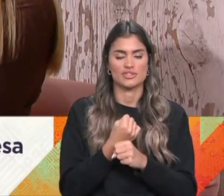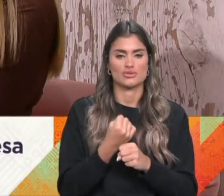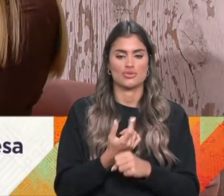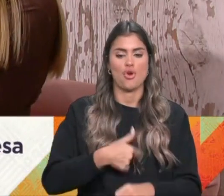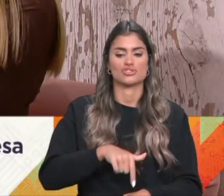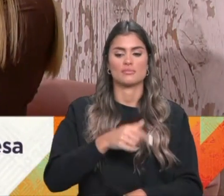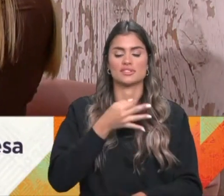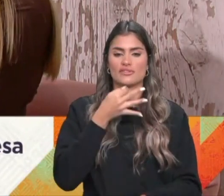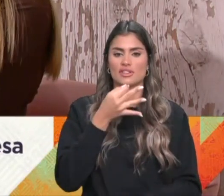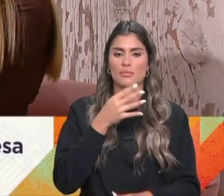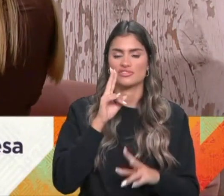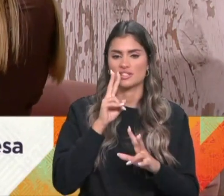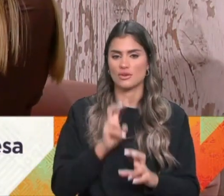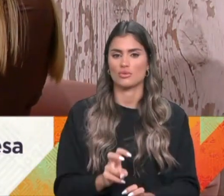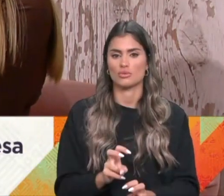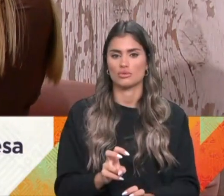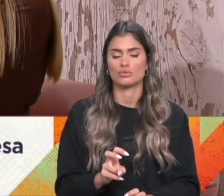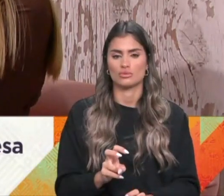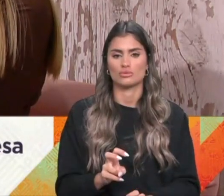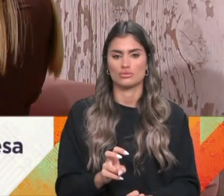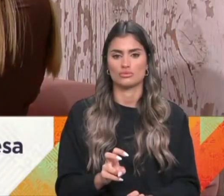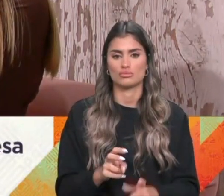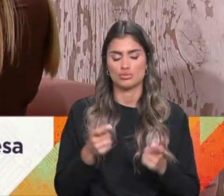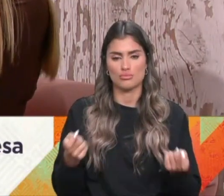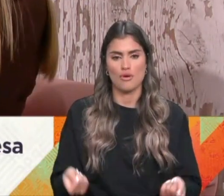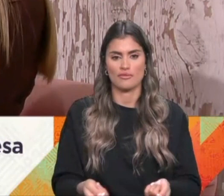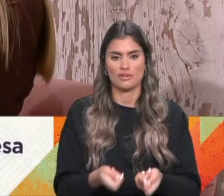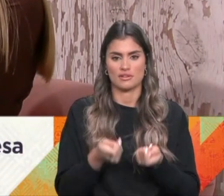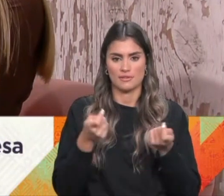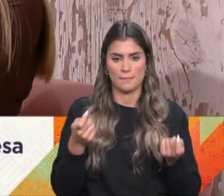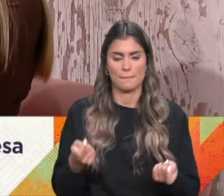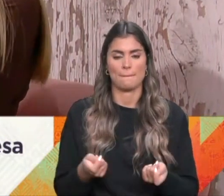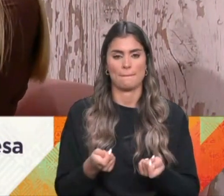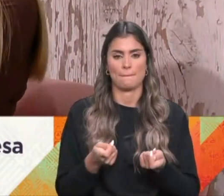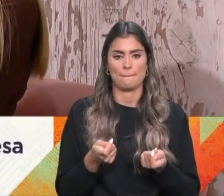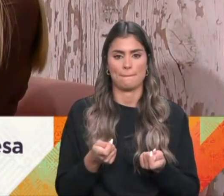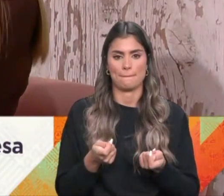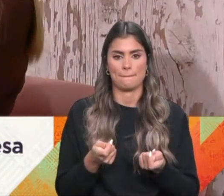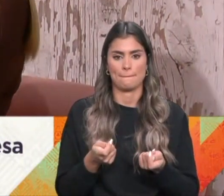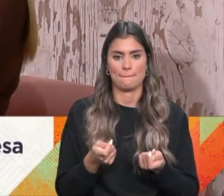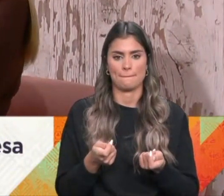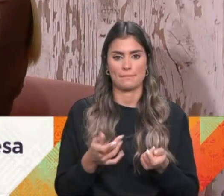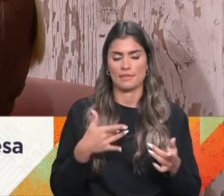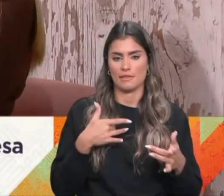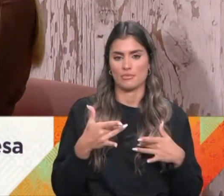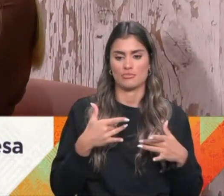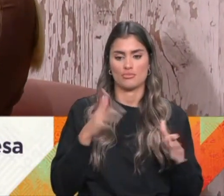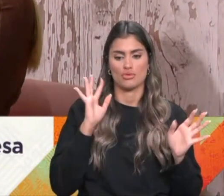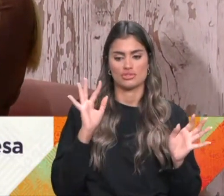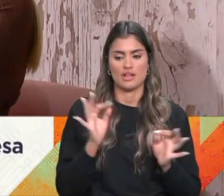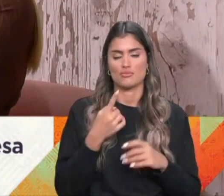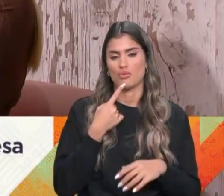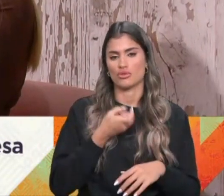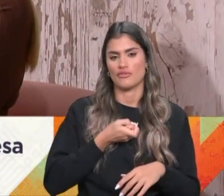falar de uma investigação que promove a edição de património dramático musical, que muitas vezes